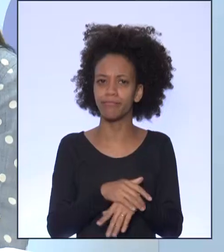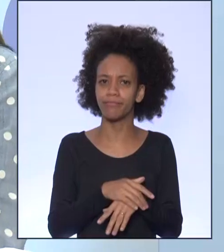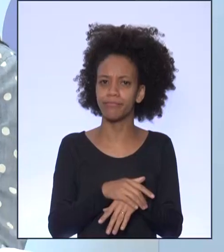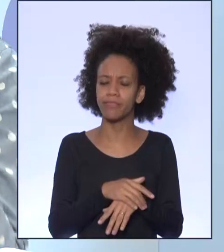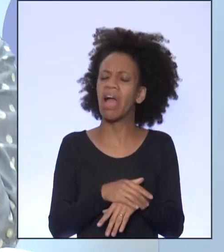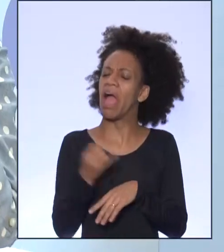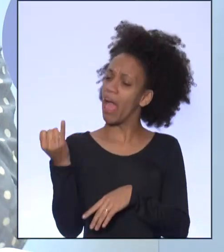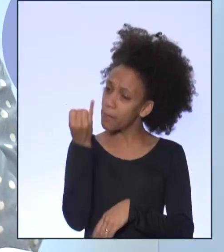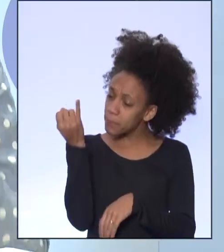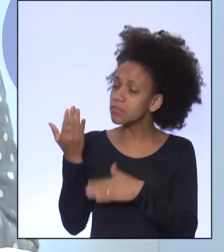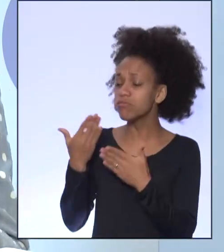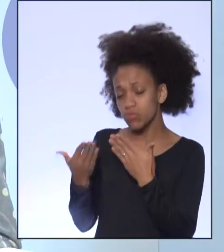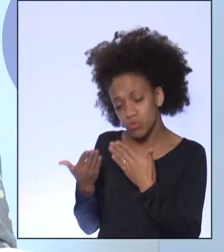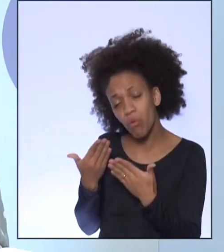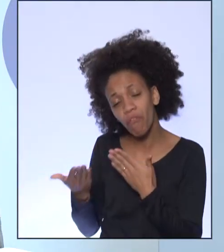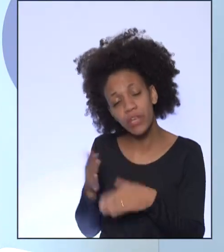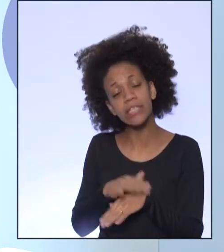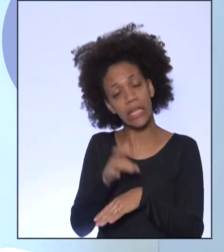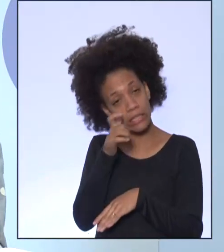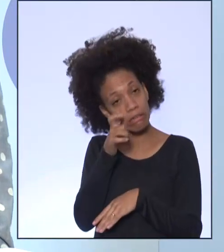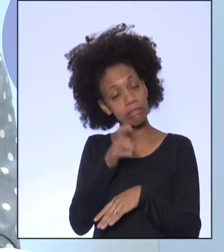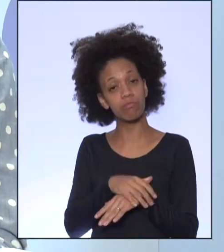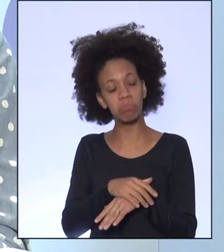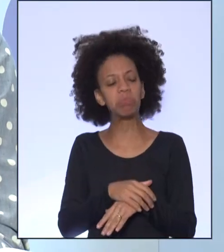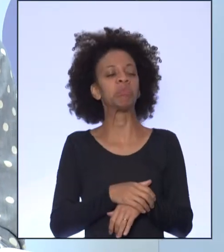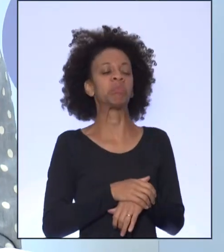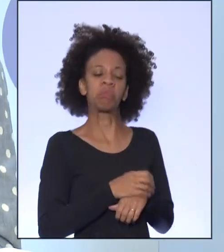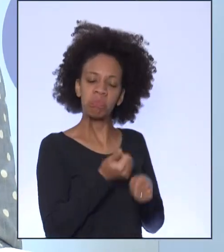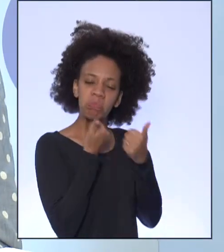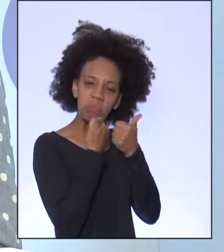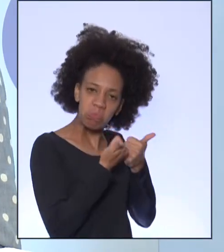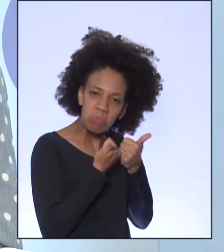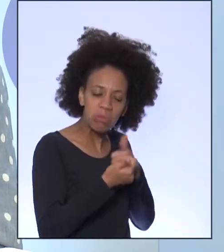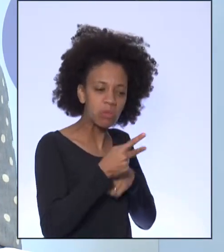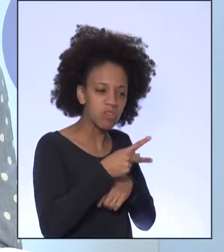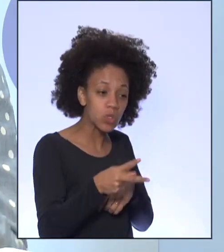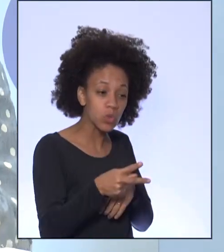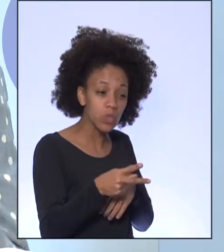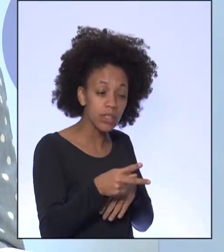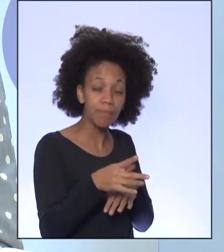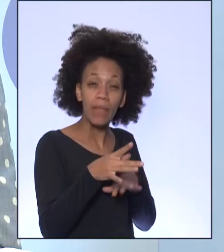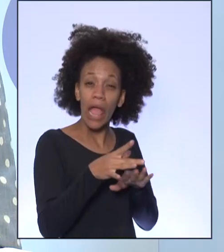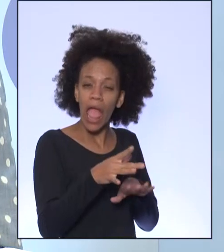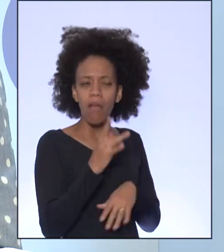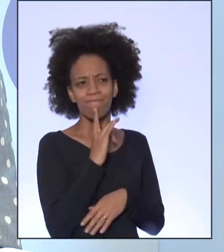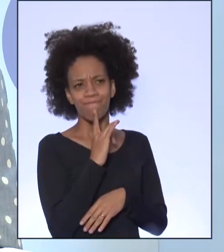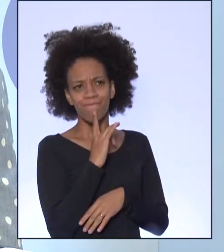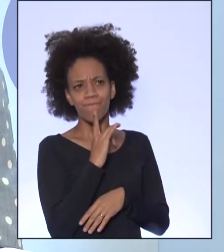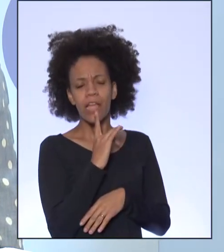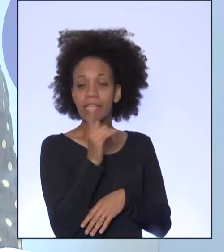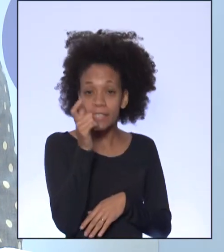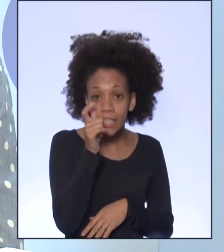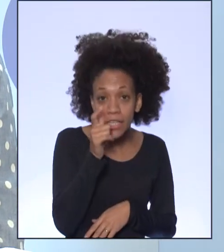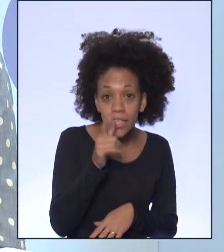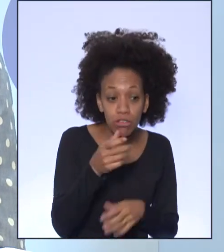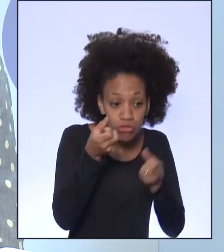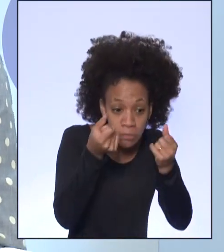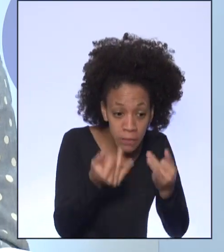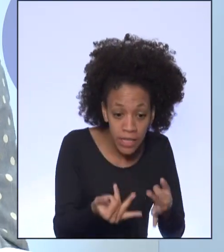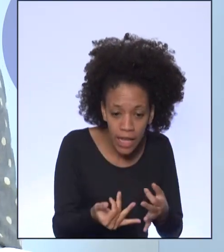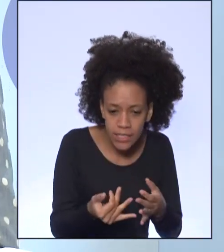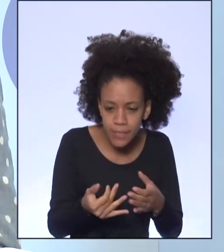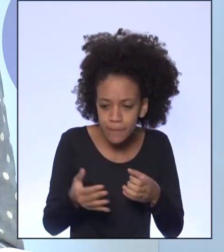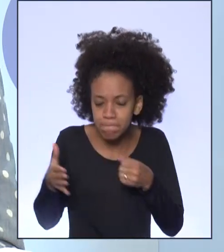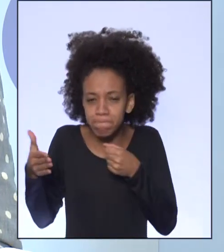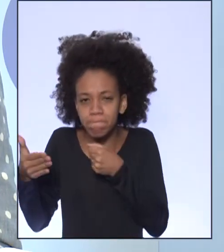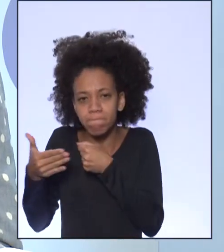Muito bem, professora. E o interessante até de ressaltar isso, é essa questão até do acolhimento, quando nós recebemos um